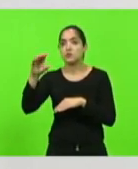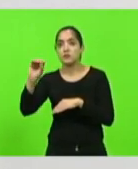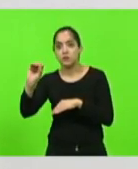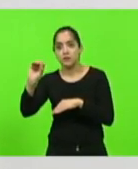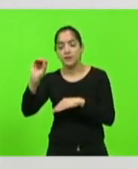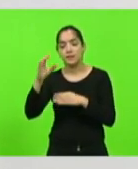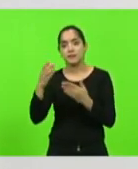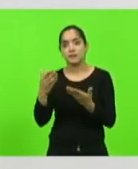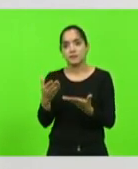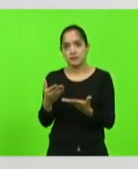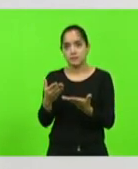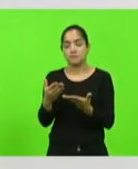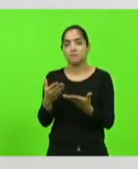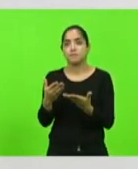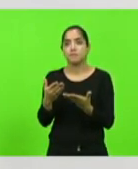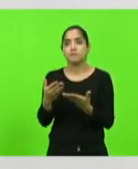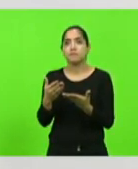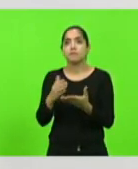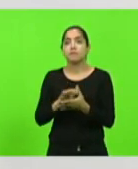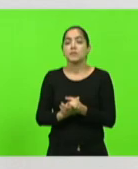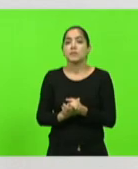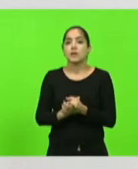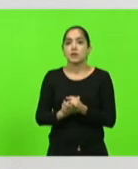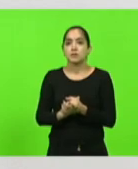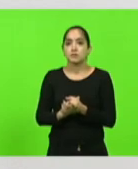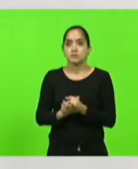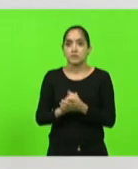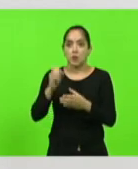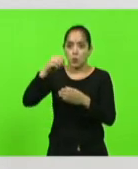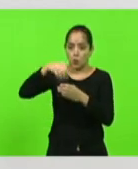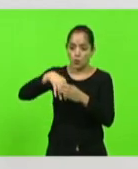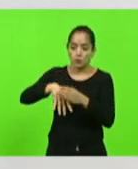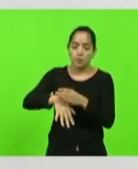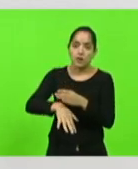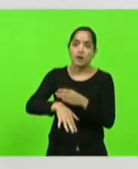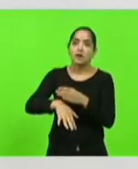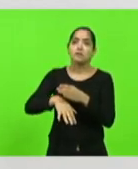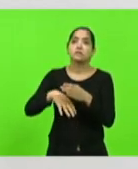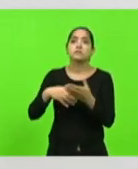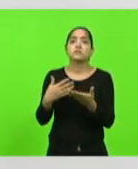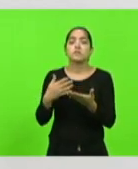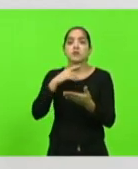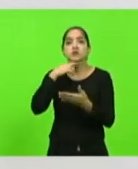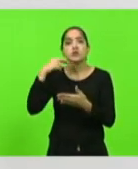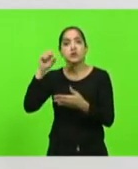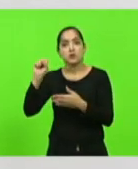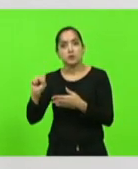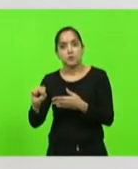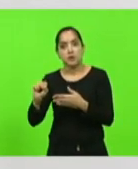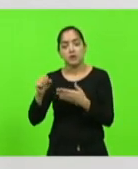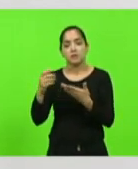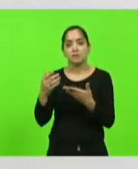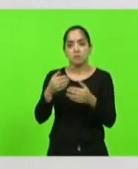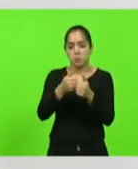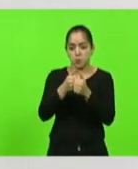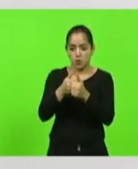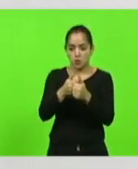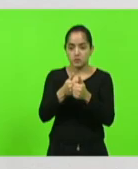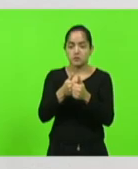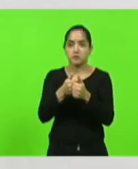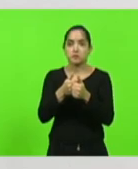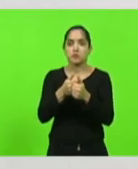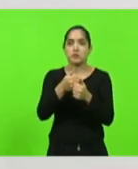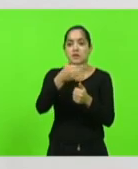que vem a Corupá Jaraguá até a 101 estamos a 100